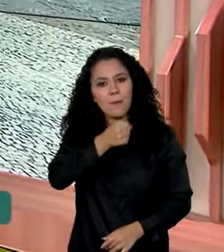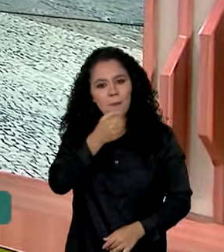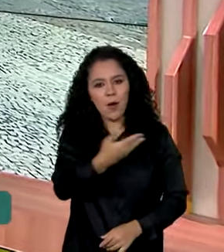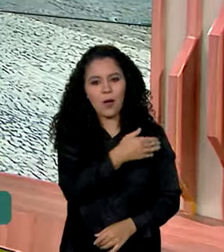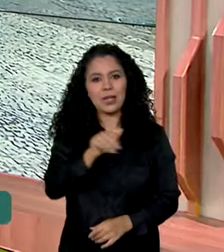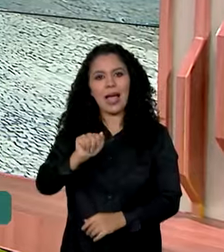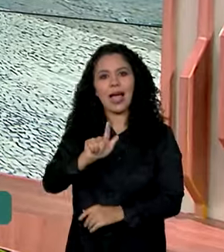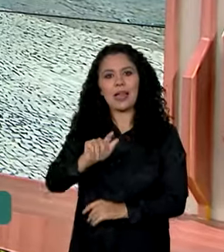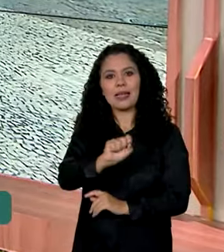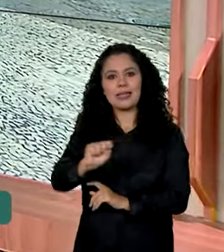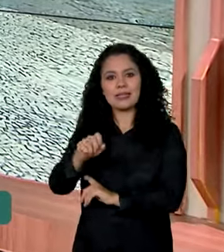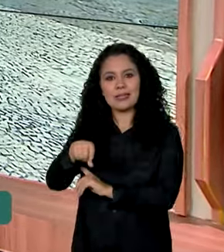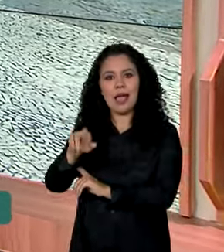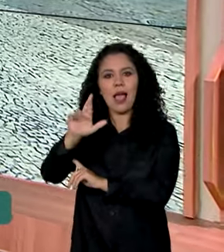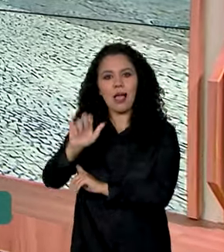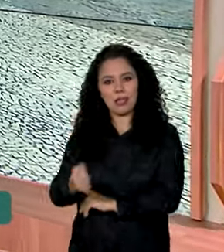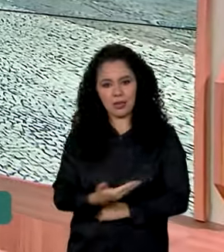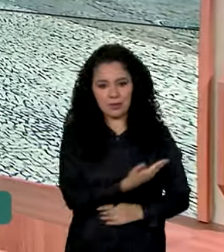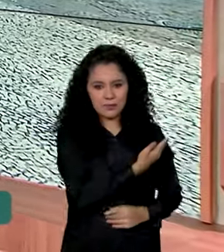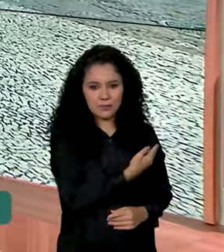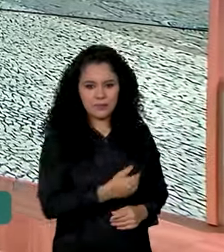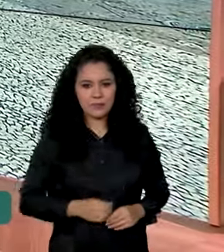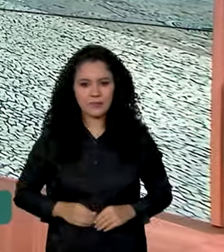Alessandra Lago. Bom dia, Alessandra.